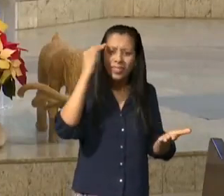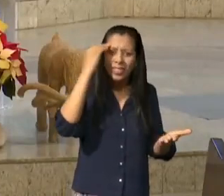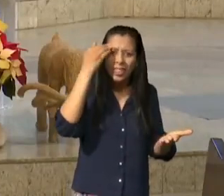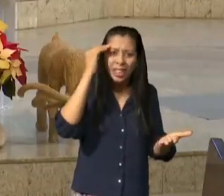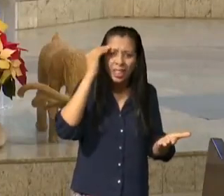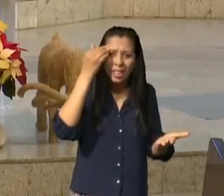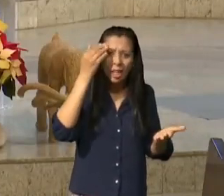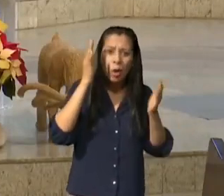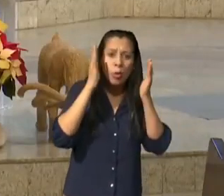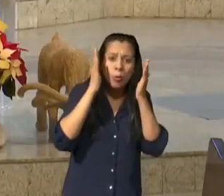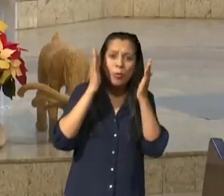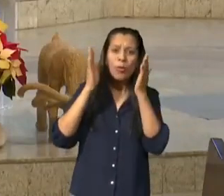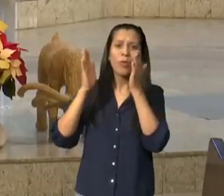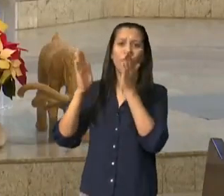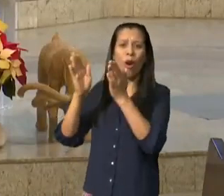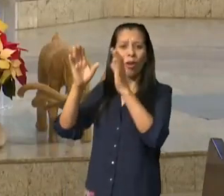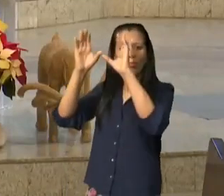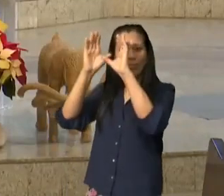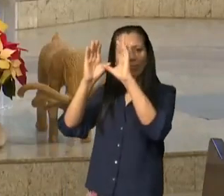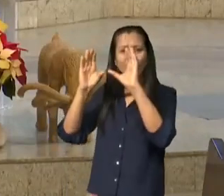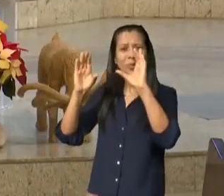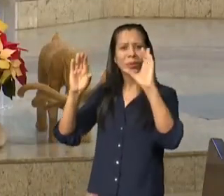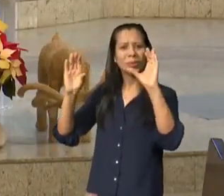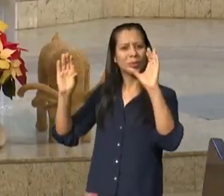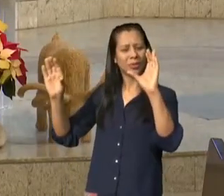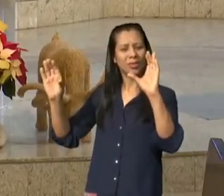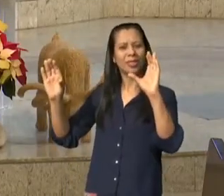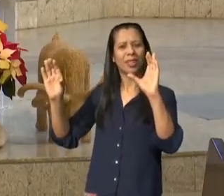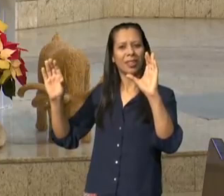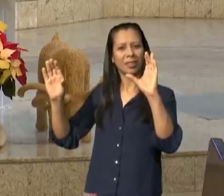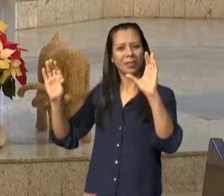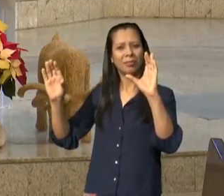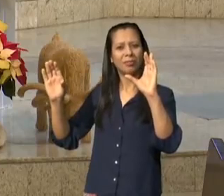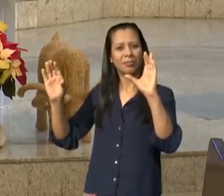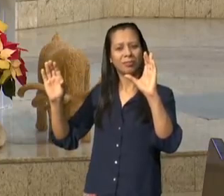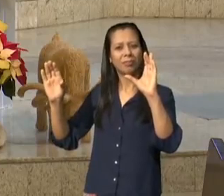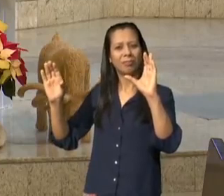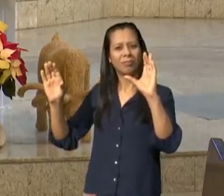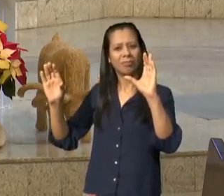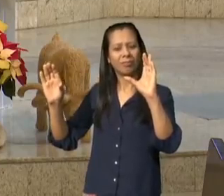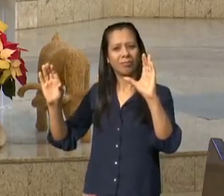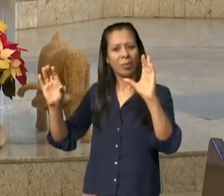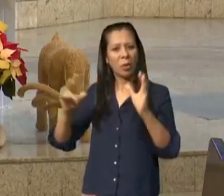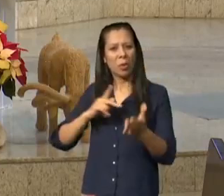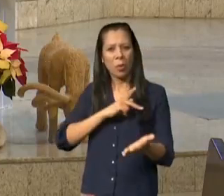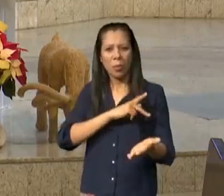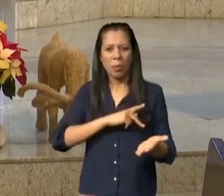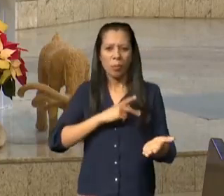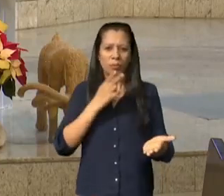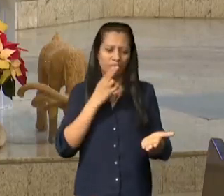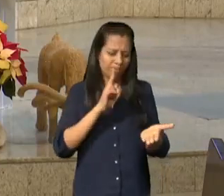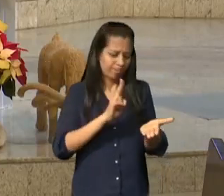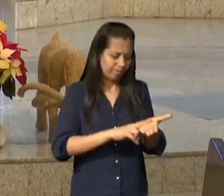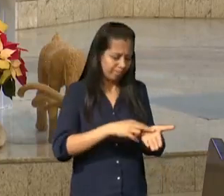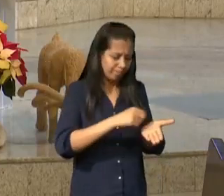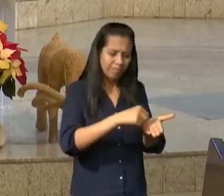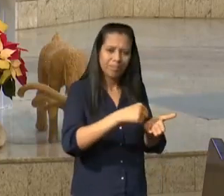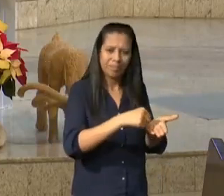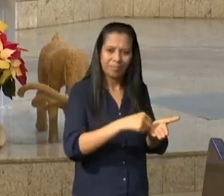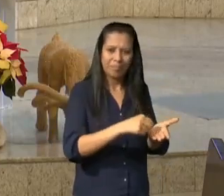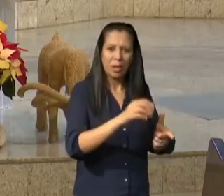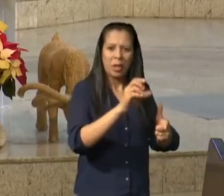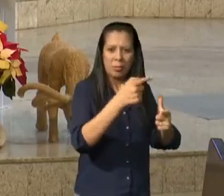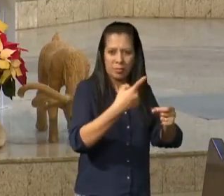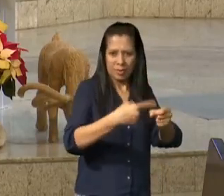e é por isso que ele relata cinco coisas cinco atitudes